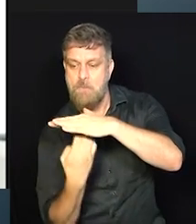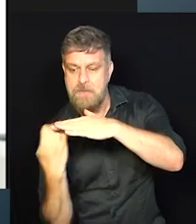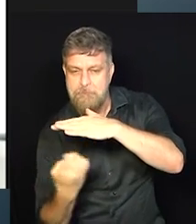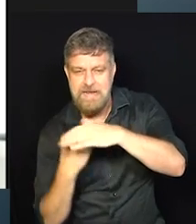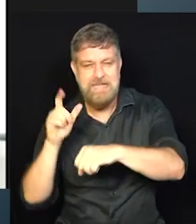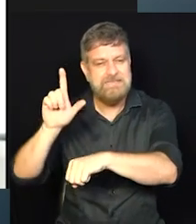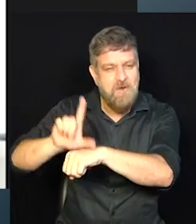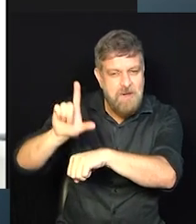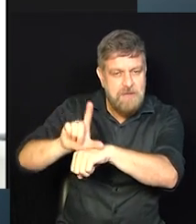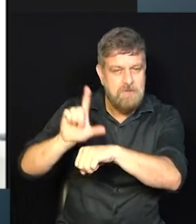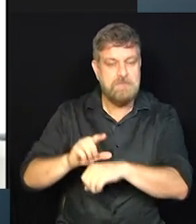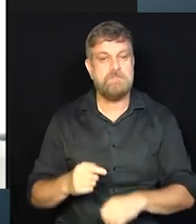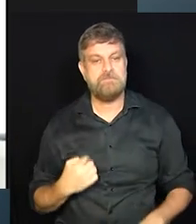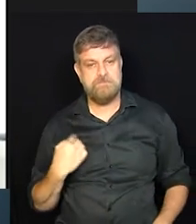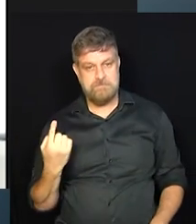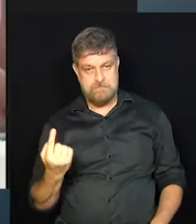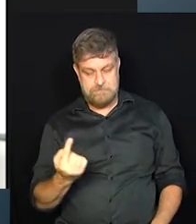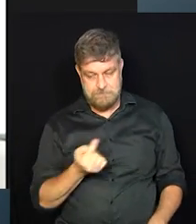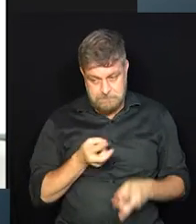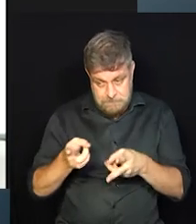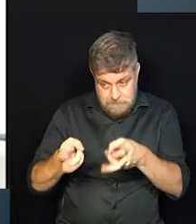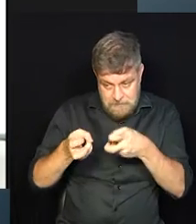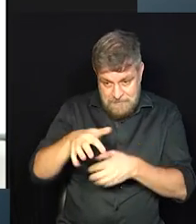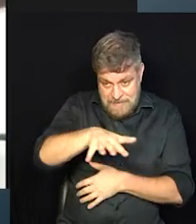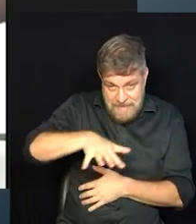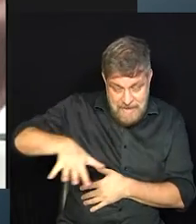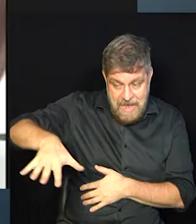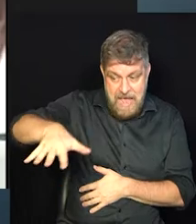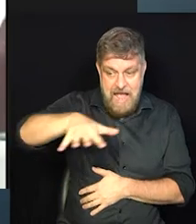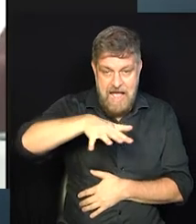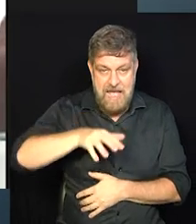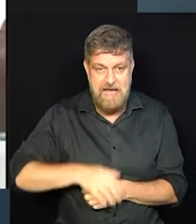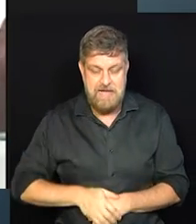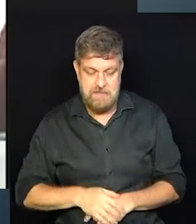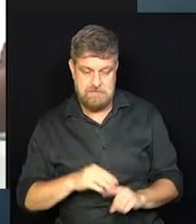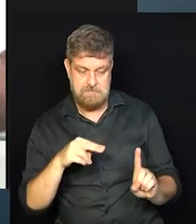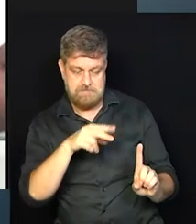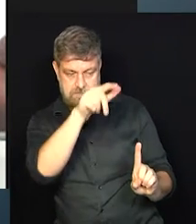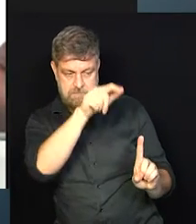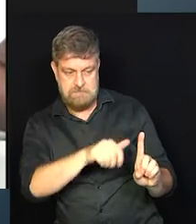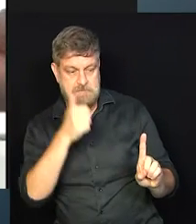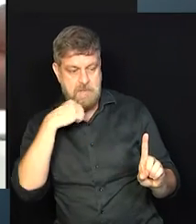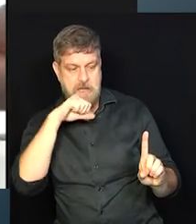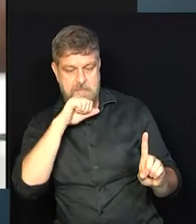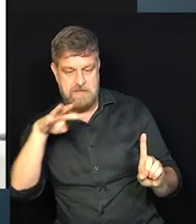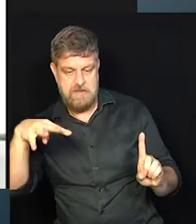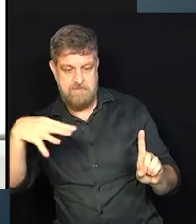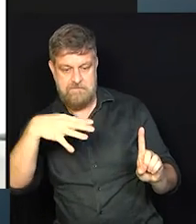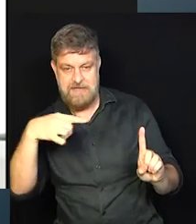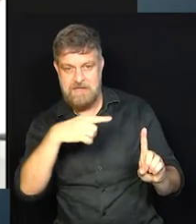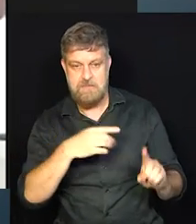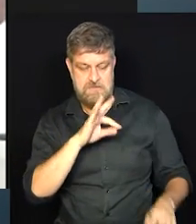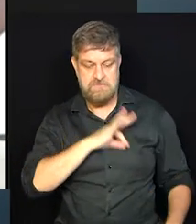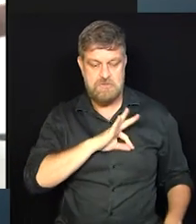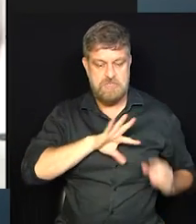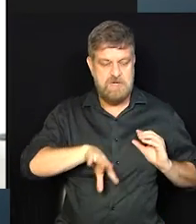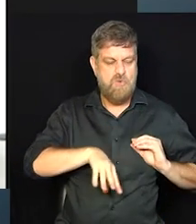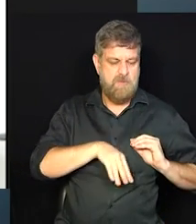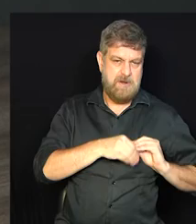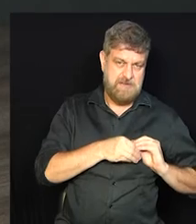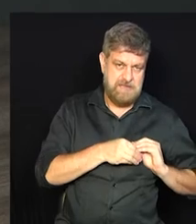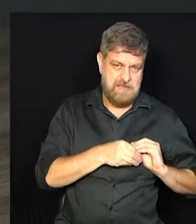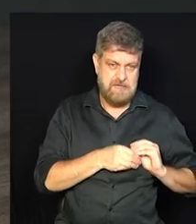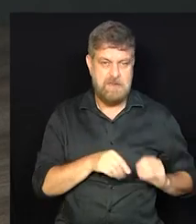caminho todo é que, normalmente, o mercado vê a mãe empreendedora como alguém que está buscando uma renda extra.